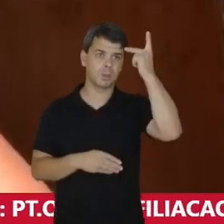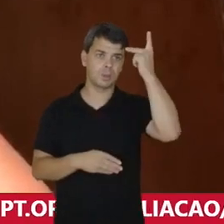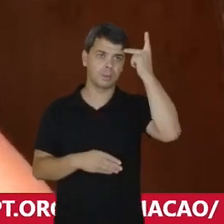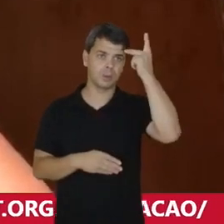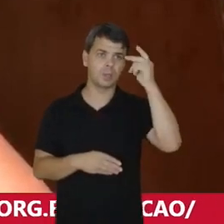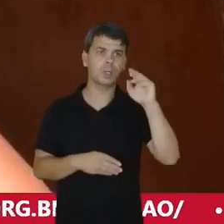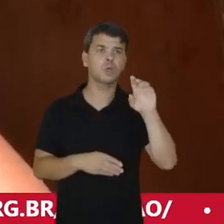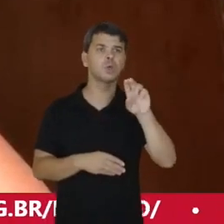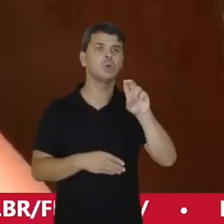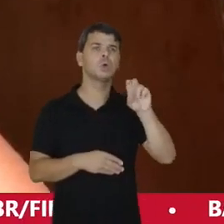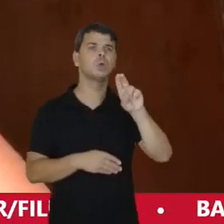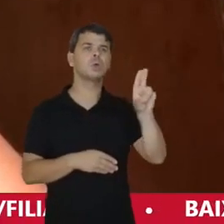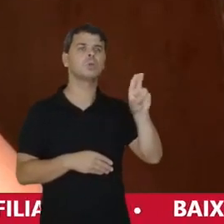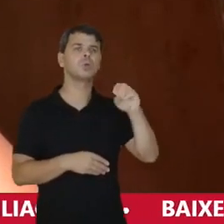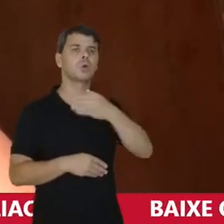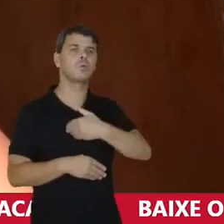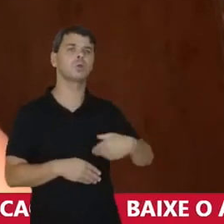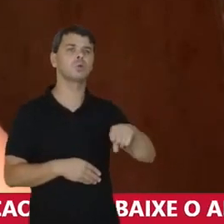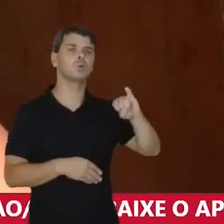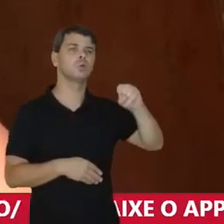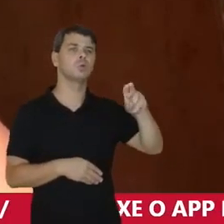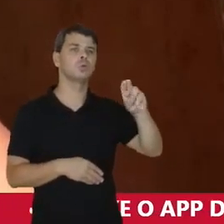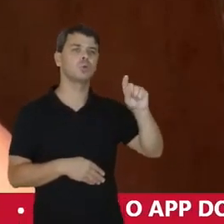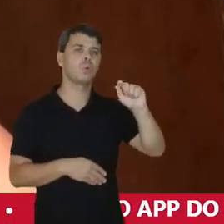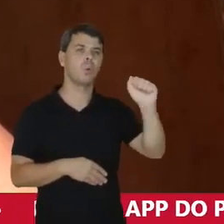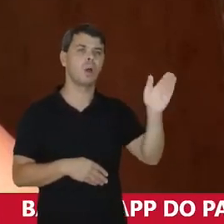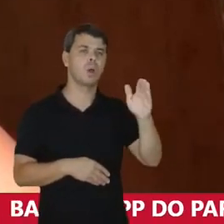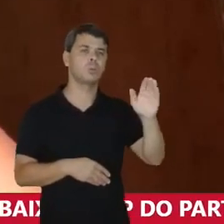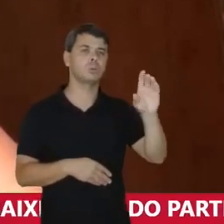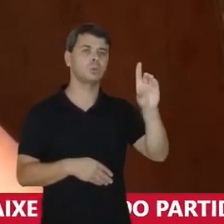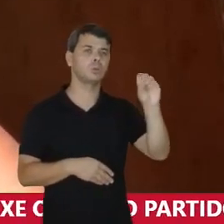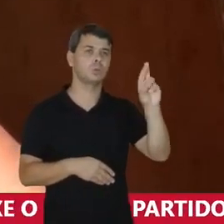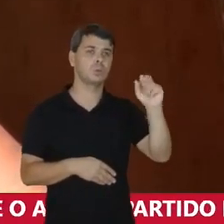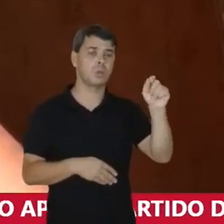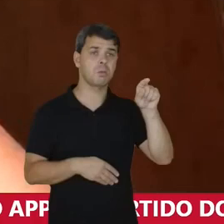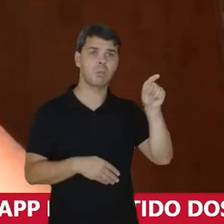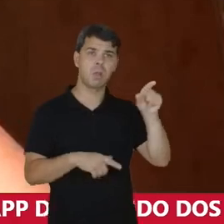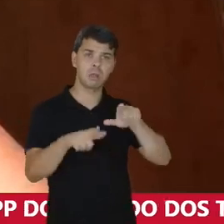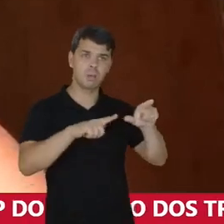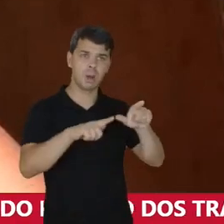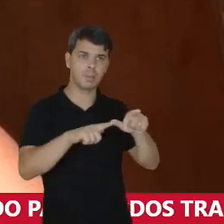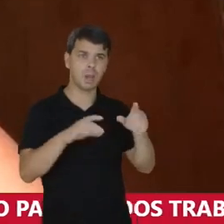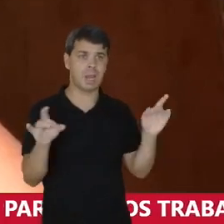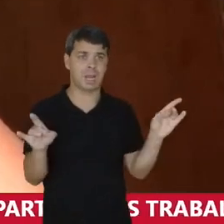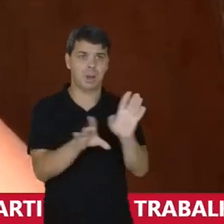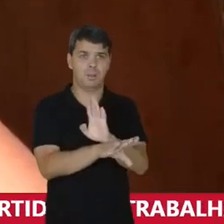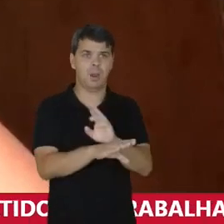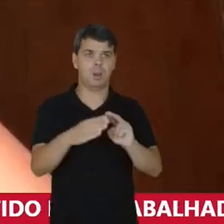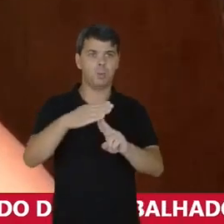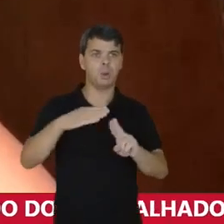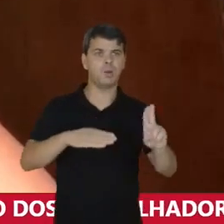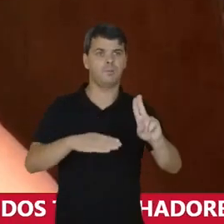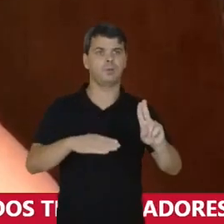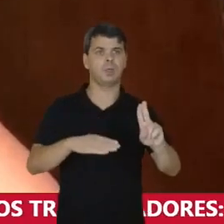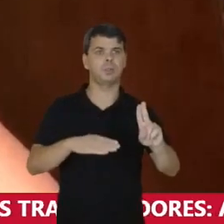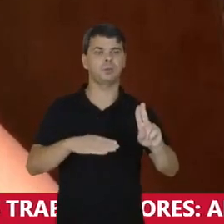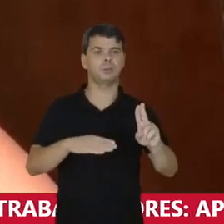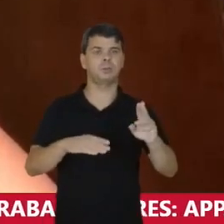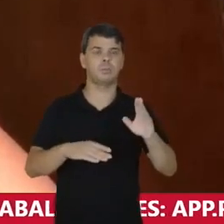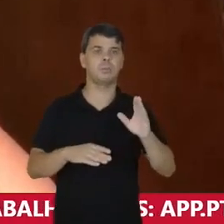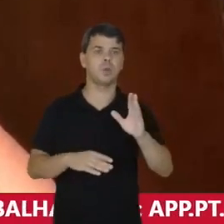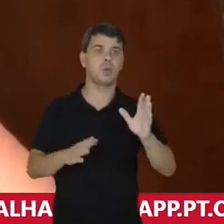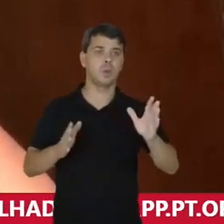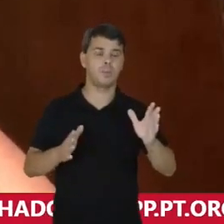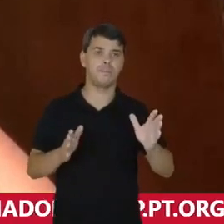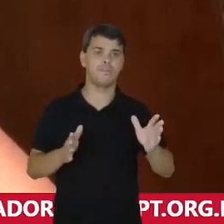Paulo O governo João Dória E o governo Bolsonaro Trabalham pelo sucateamento Da universidade pública O que é isso? Eles desmontam a universidade